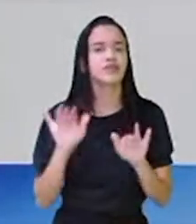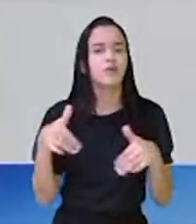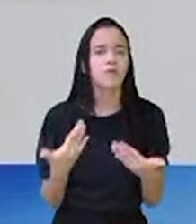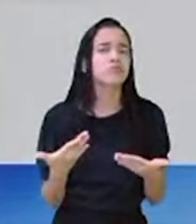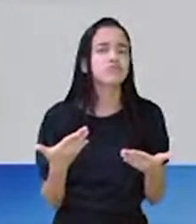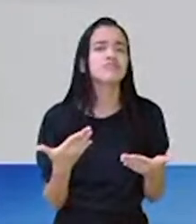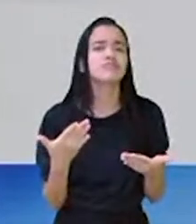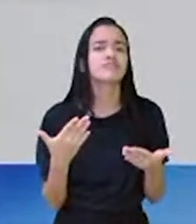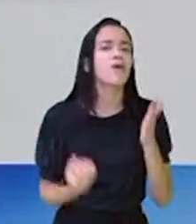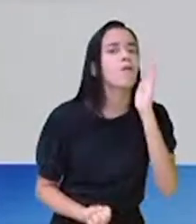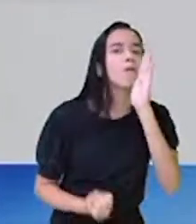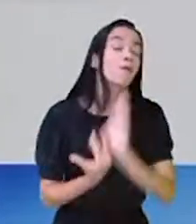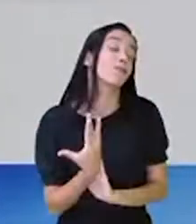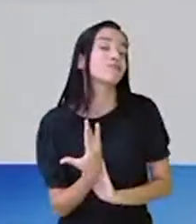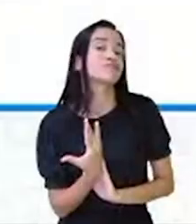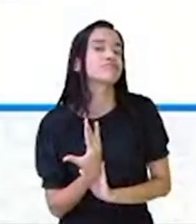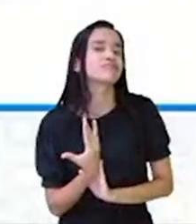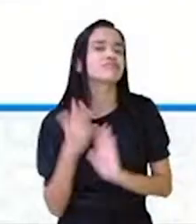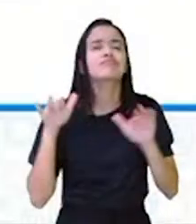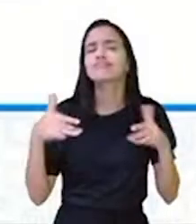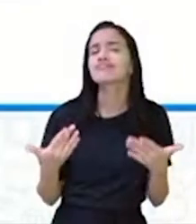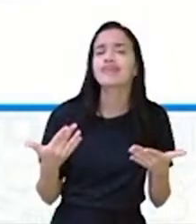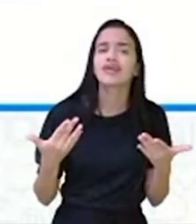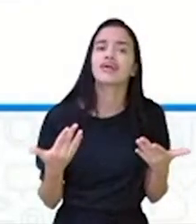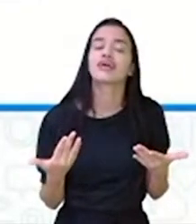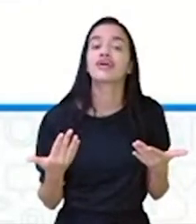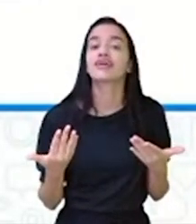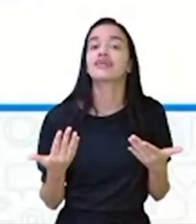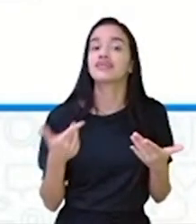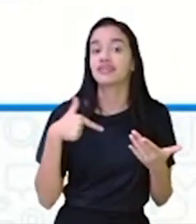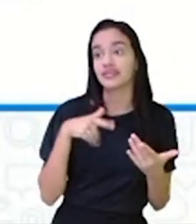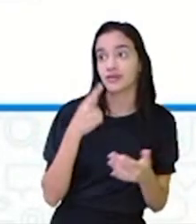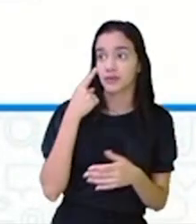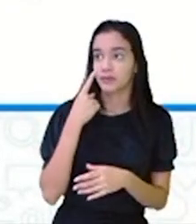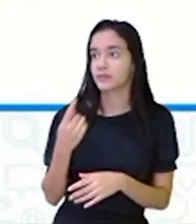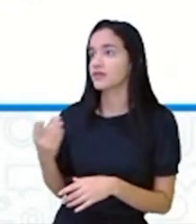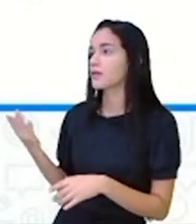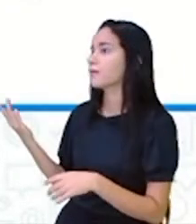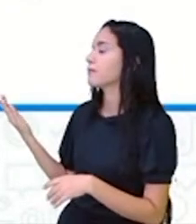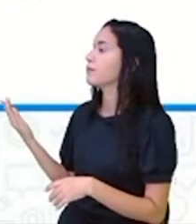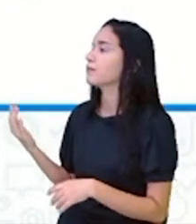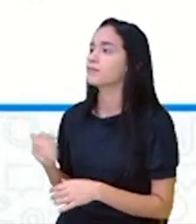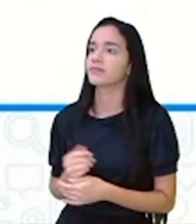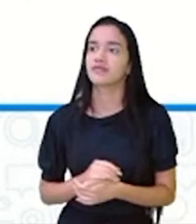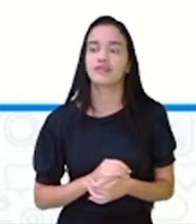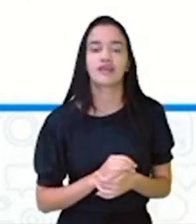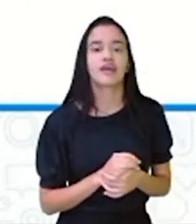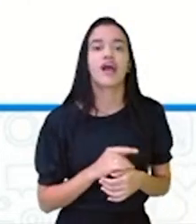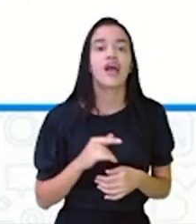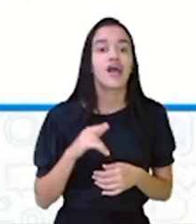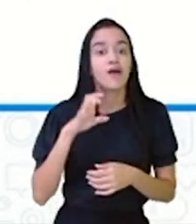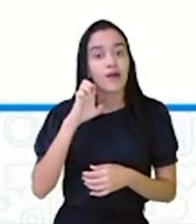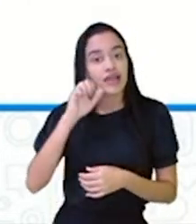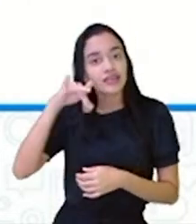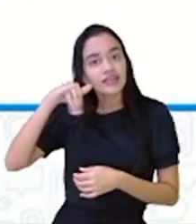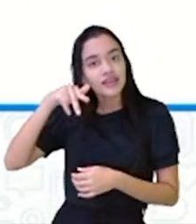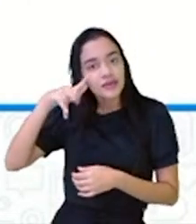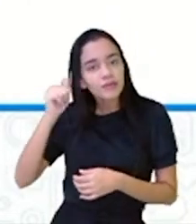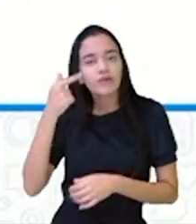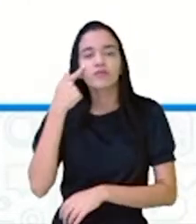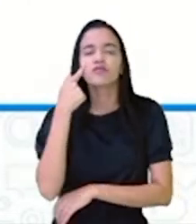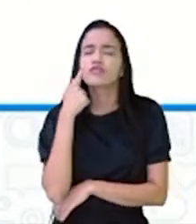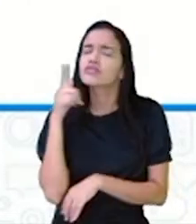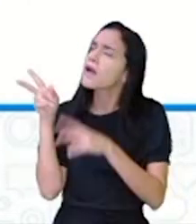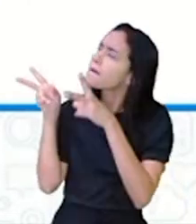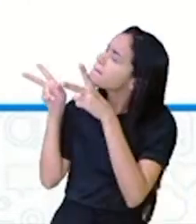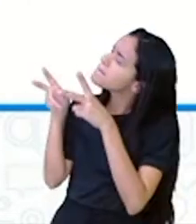é a sua origem. Então, deixei aí de novo na tela a mensagem para que vocês fiquem olhando